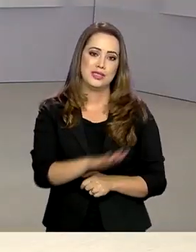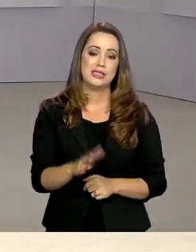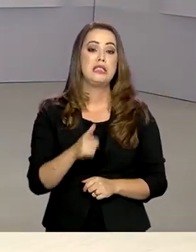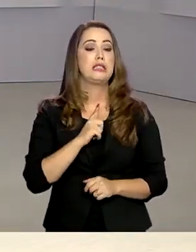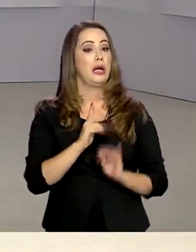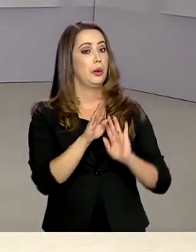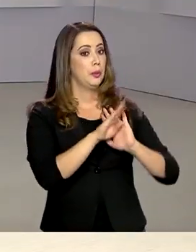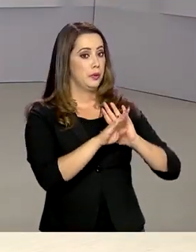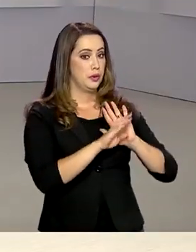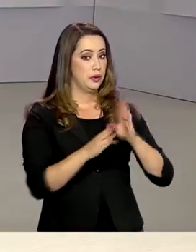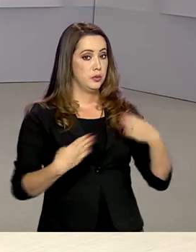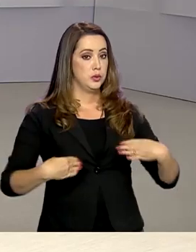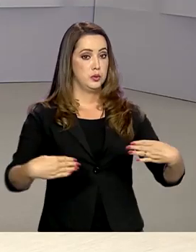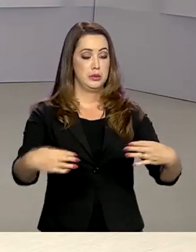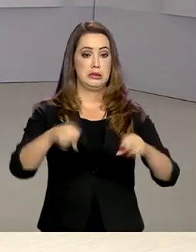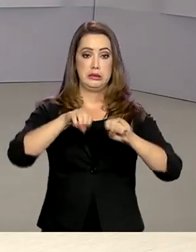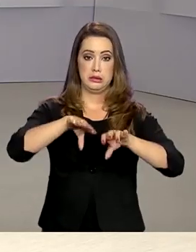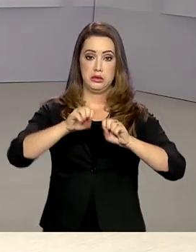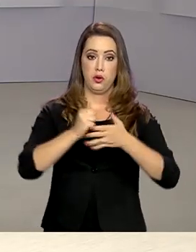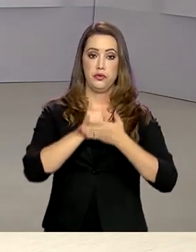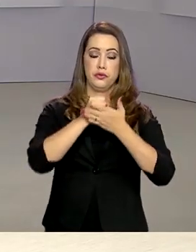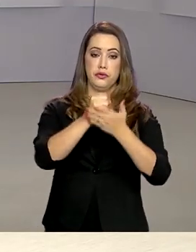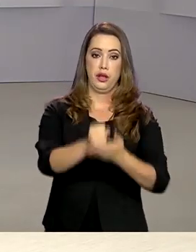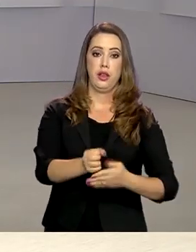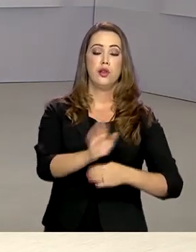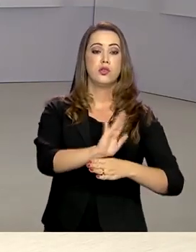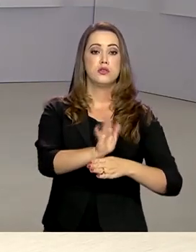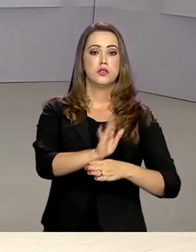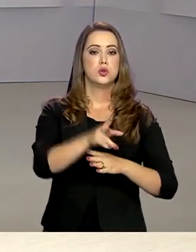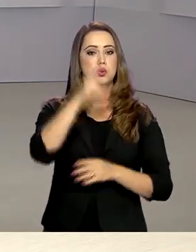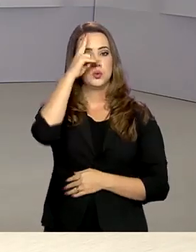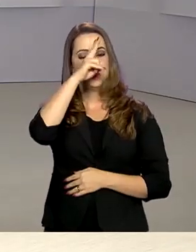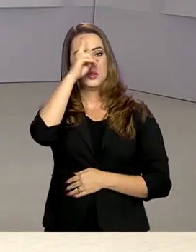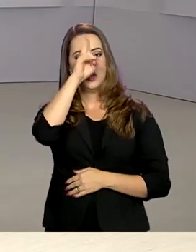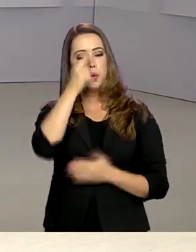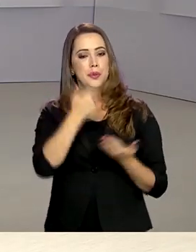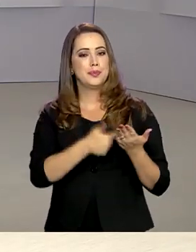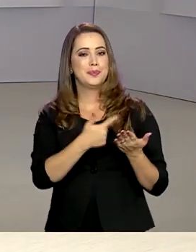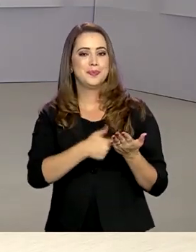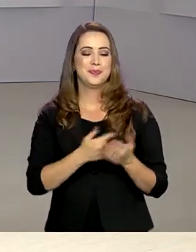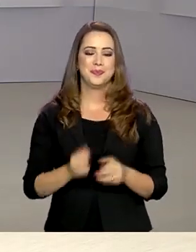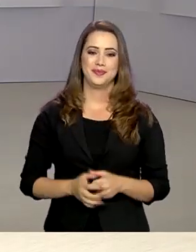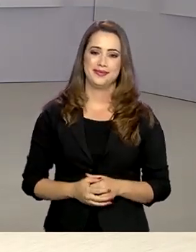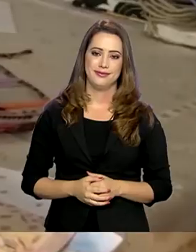programa do Ministério da Educação disponibiliza vídeos com histórias e livros.